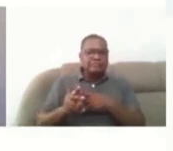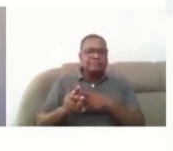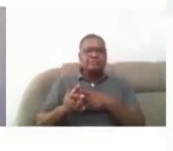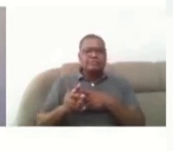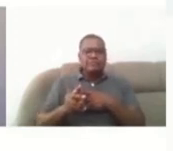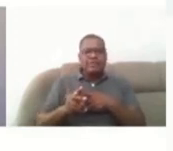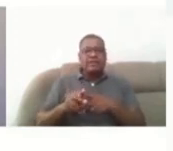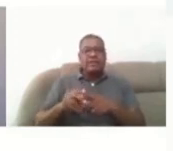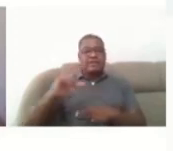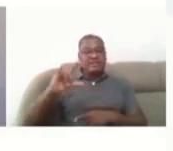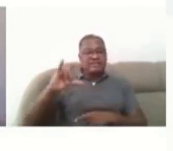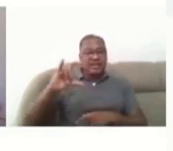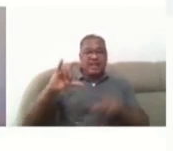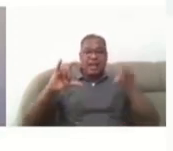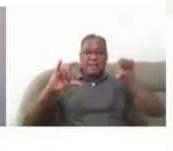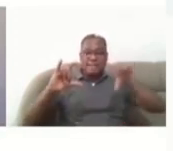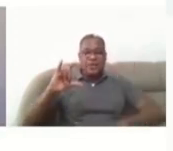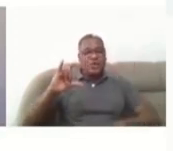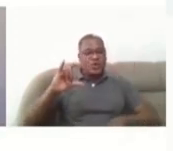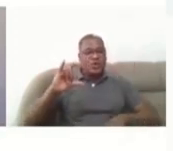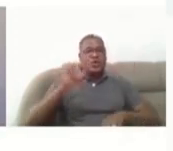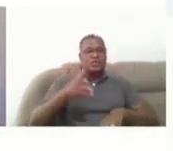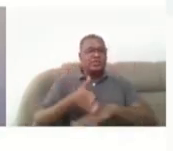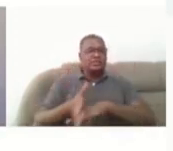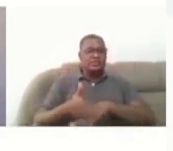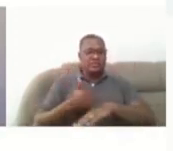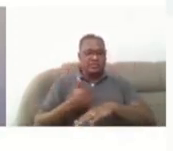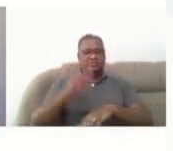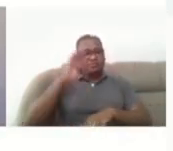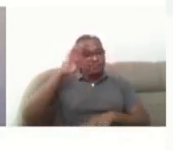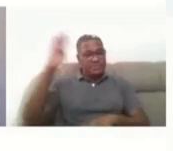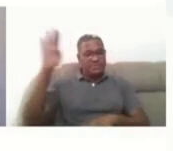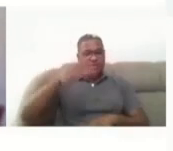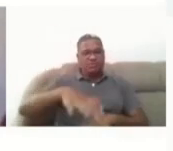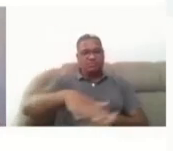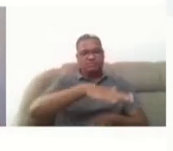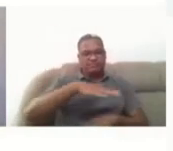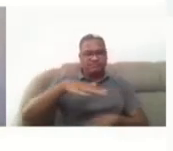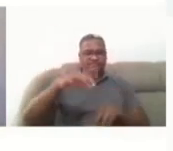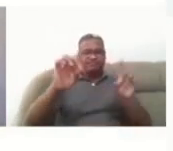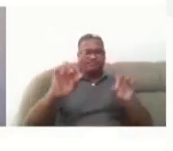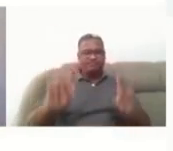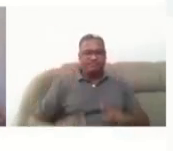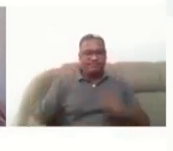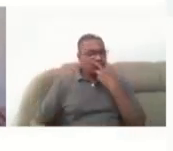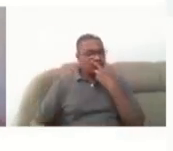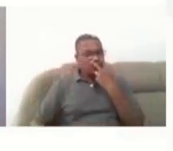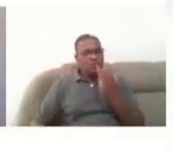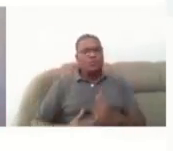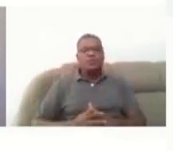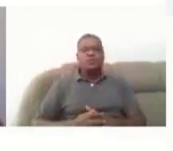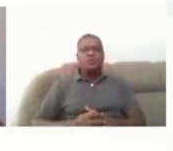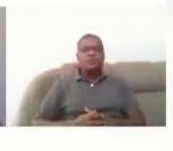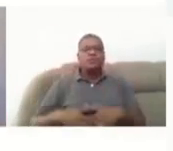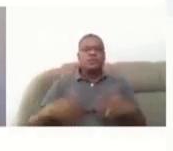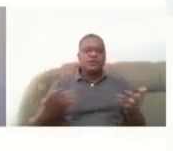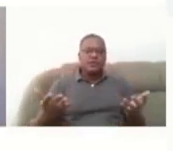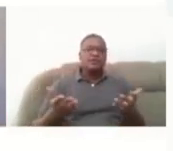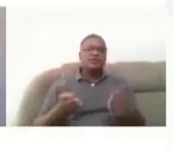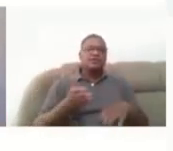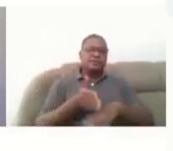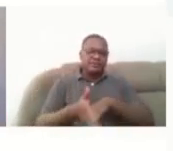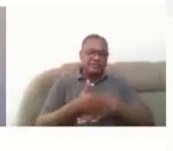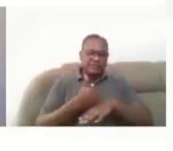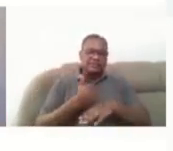acessibilidade, principalmente em relação à pessoa cega. Então, nessa relação da acessibilidade, nós temos que